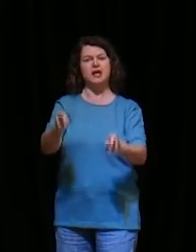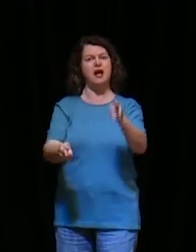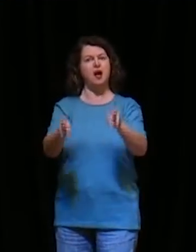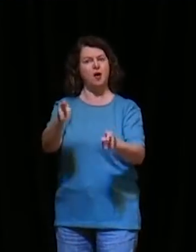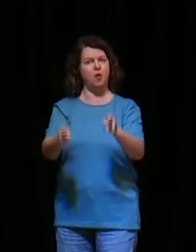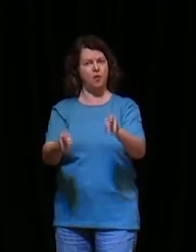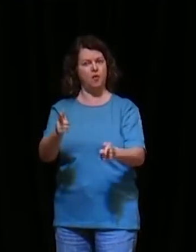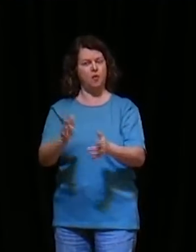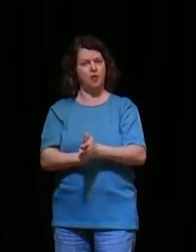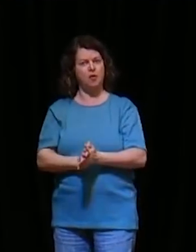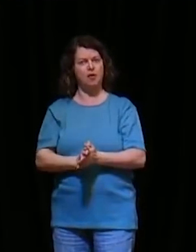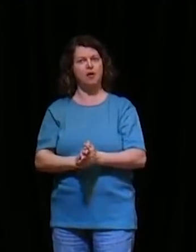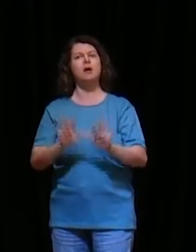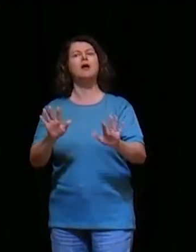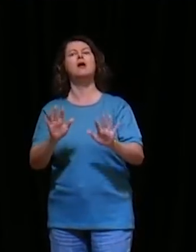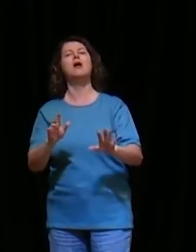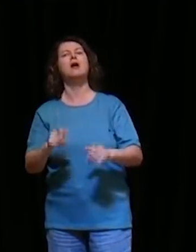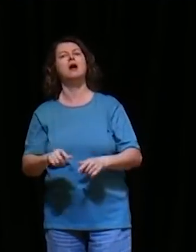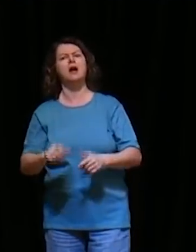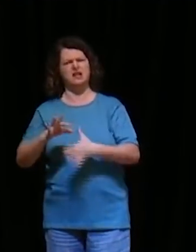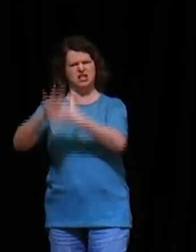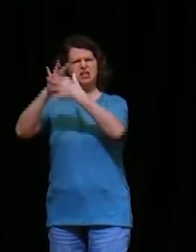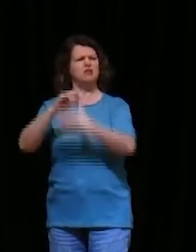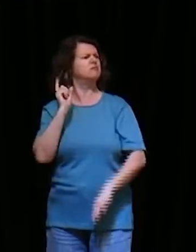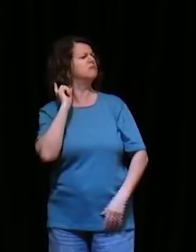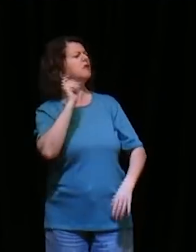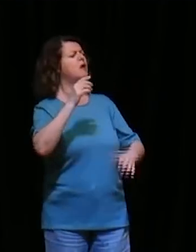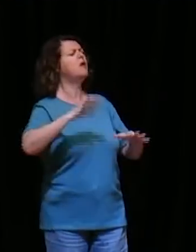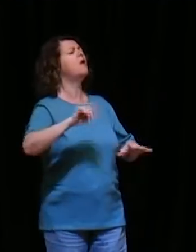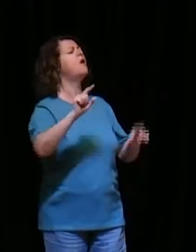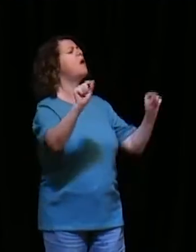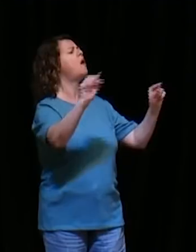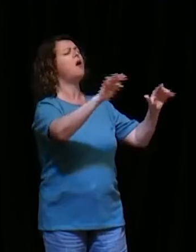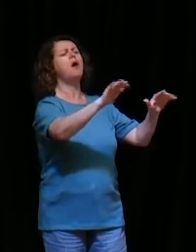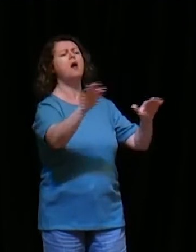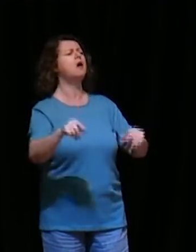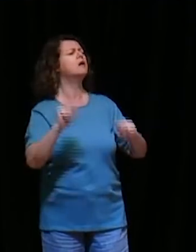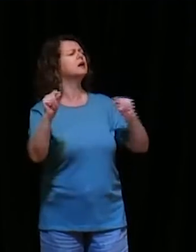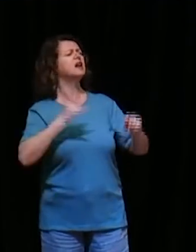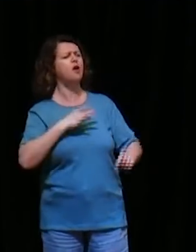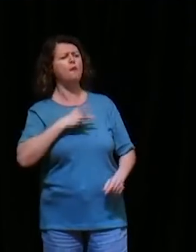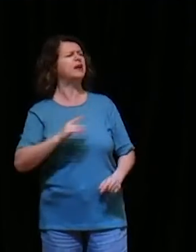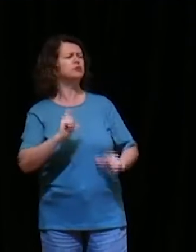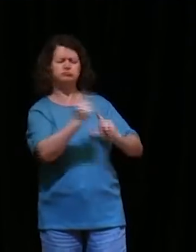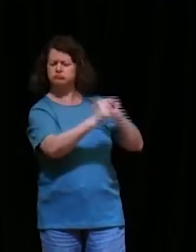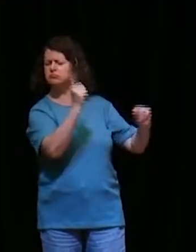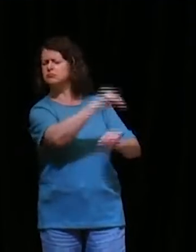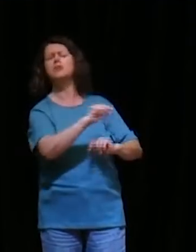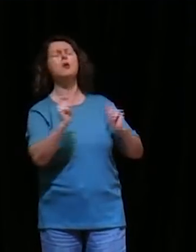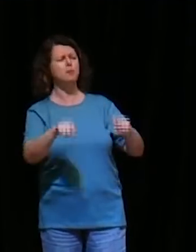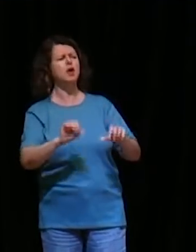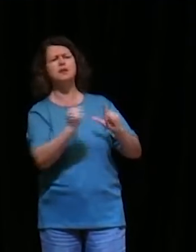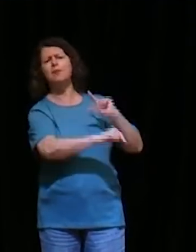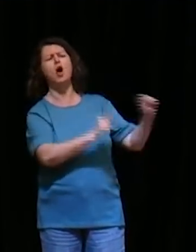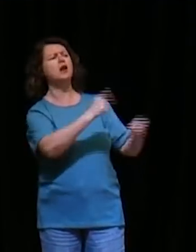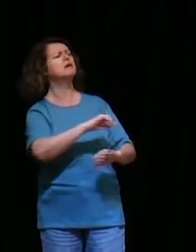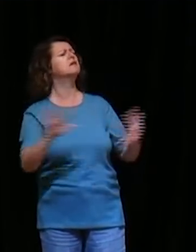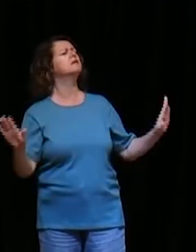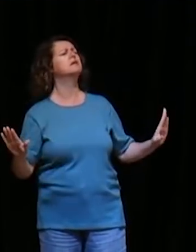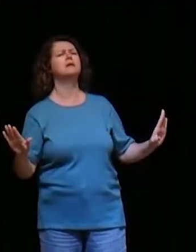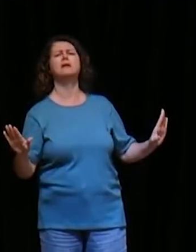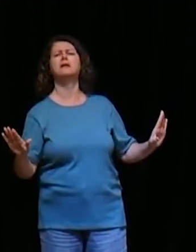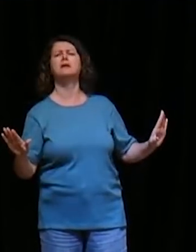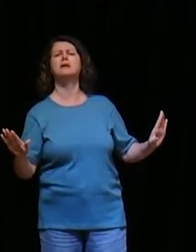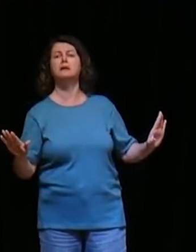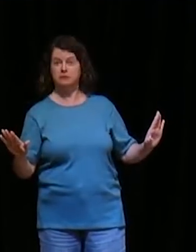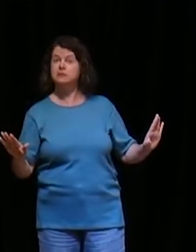medo, pode ir embora, então, quer dizer, os medrosos, são pessoas que tem que ser retiradas mesmo do arraial, tem muita gente que